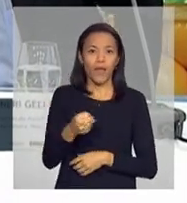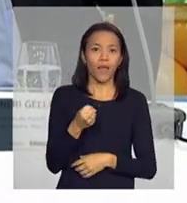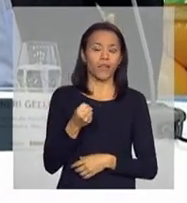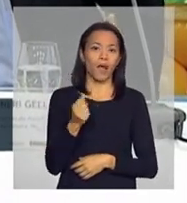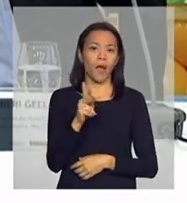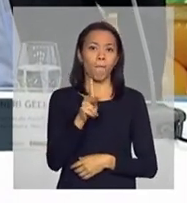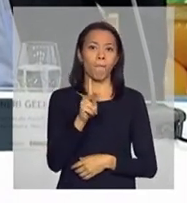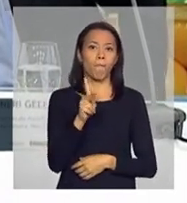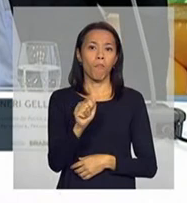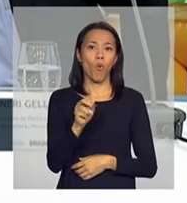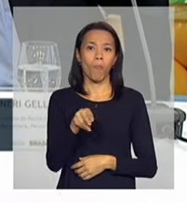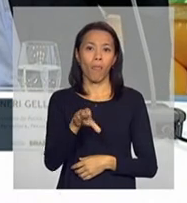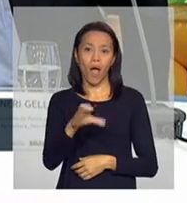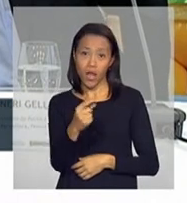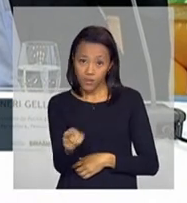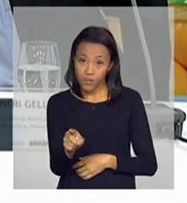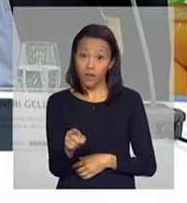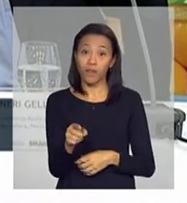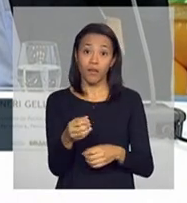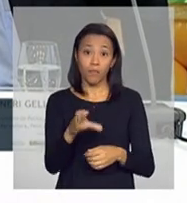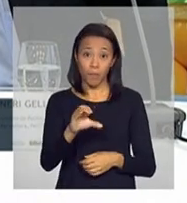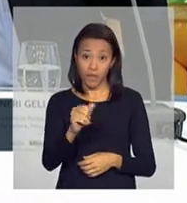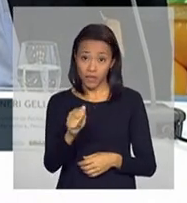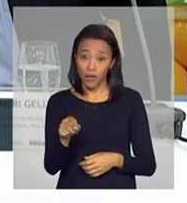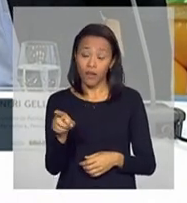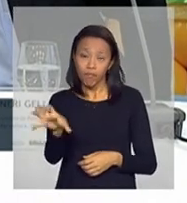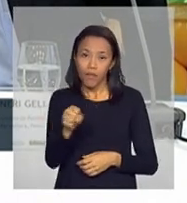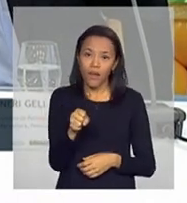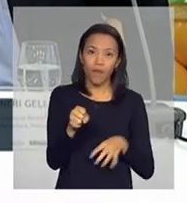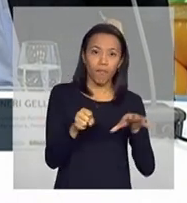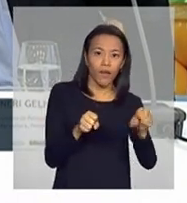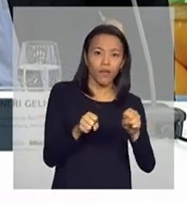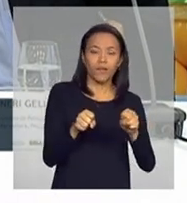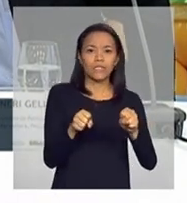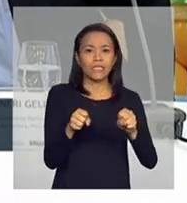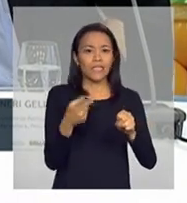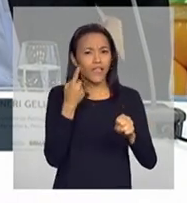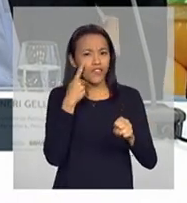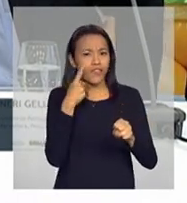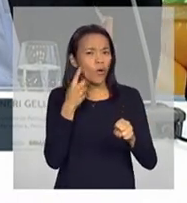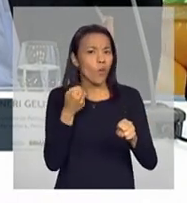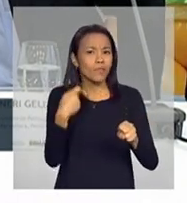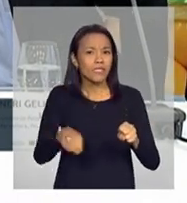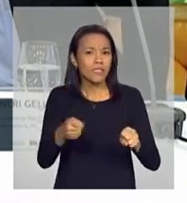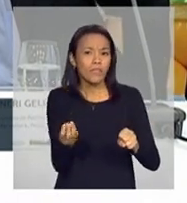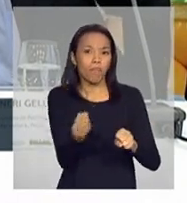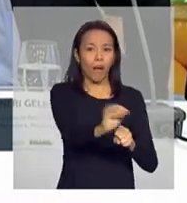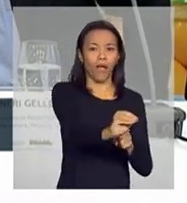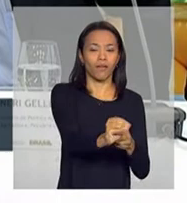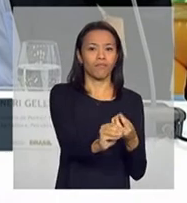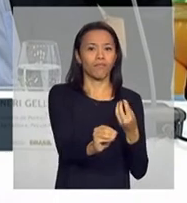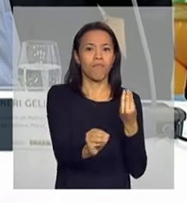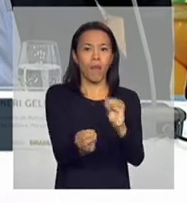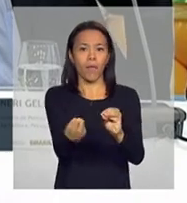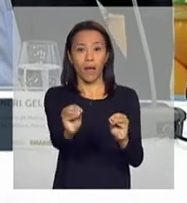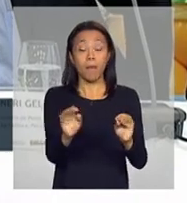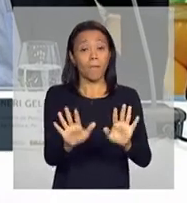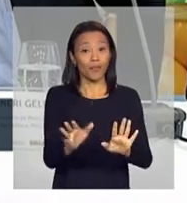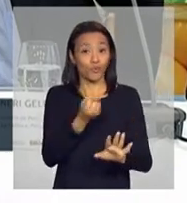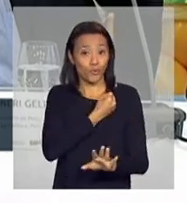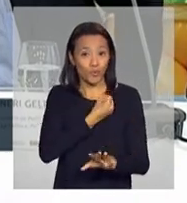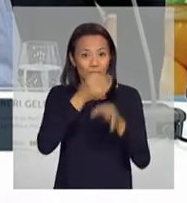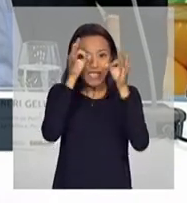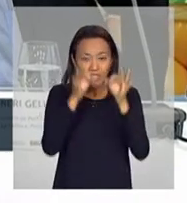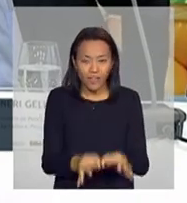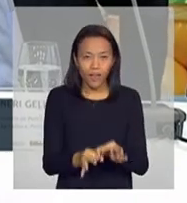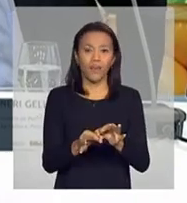e o governo vai colocando esses recursos conforme a necessidade. Mas os números mais exatos, uma